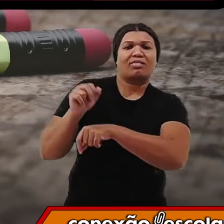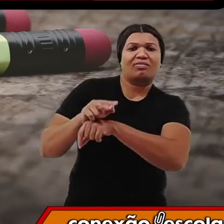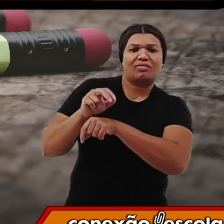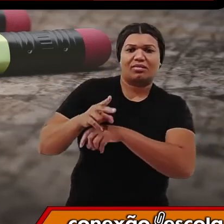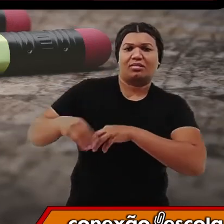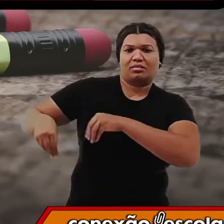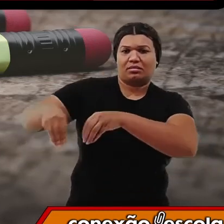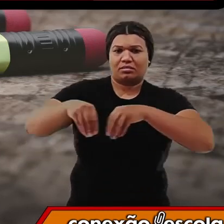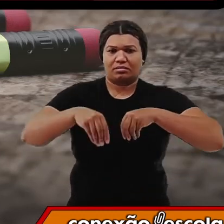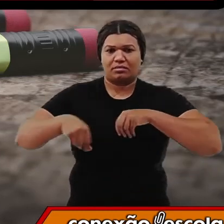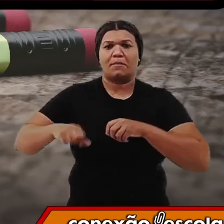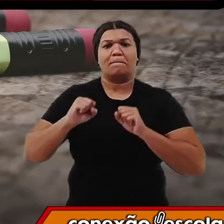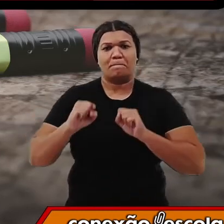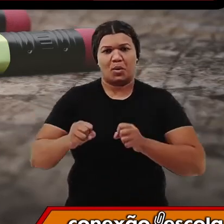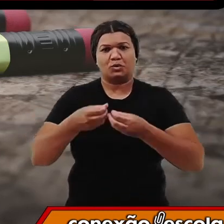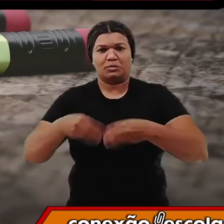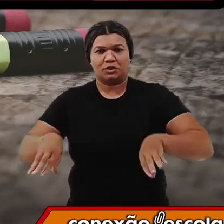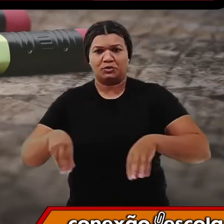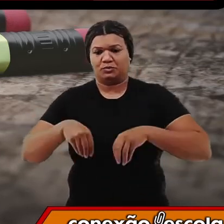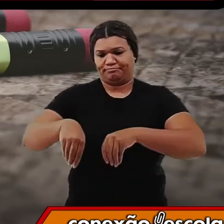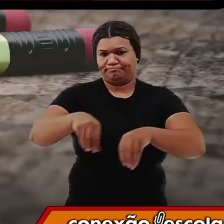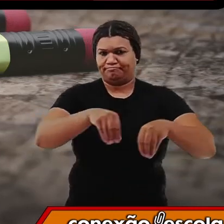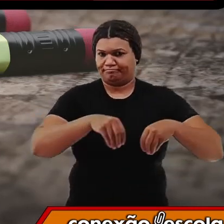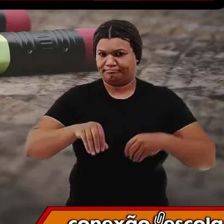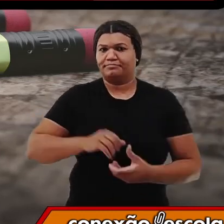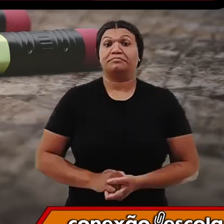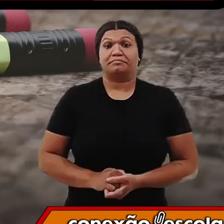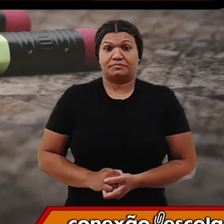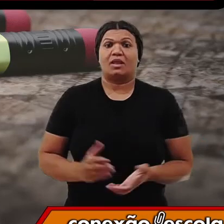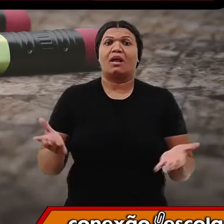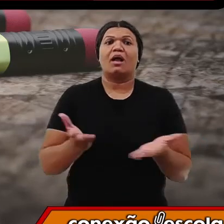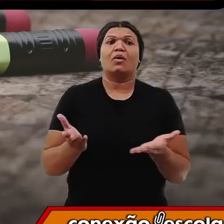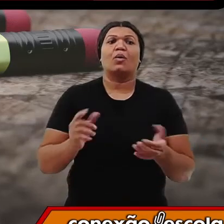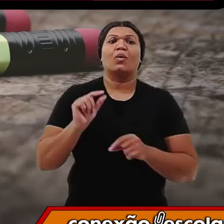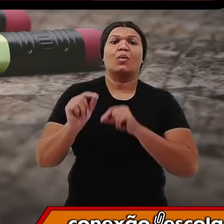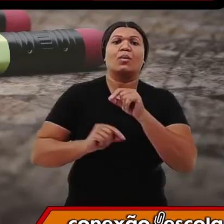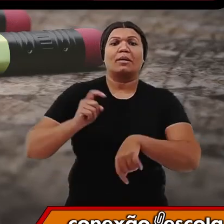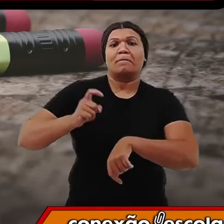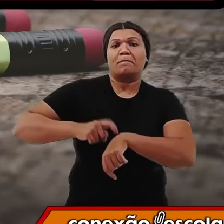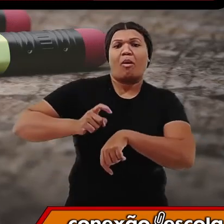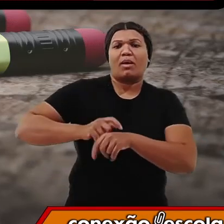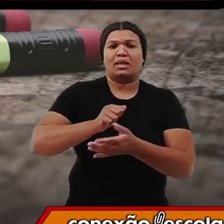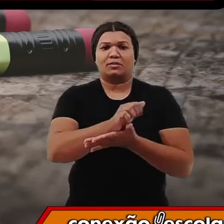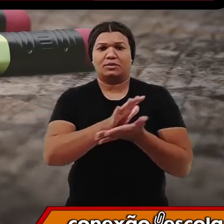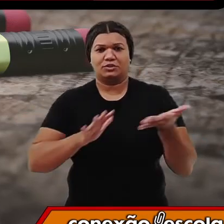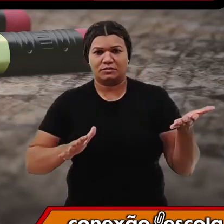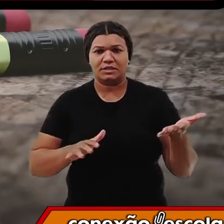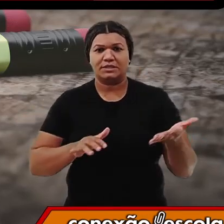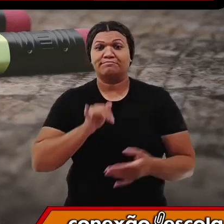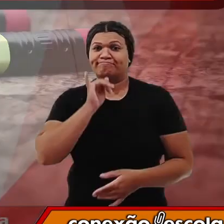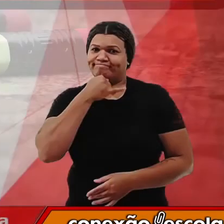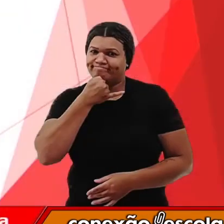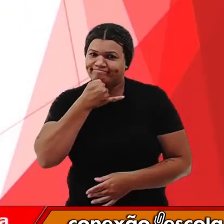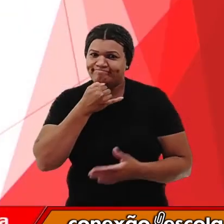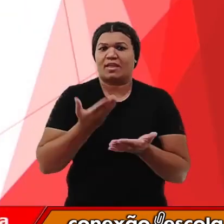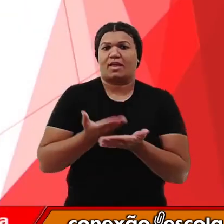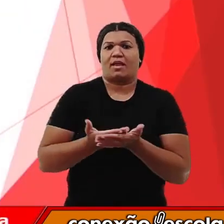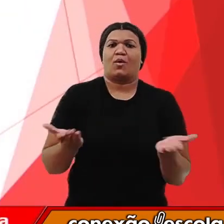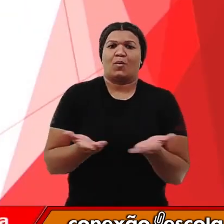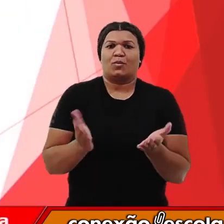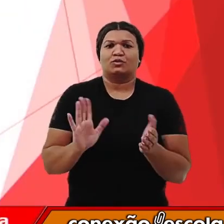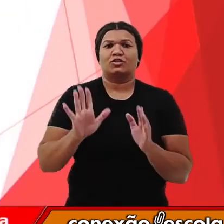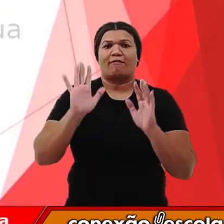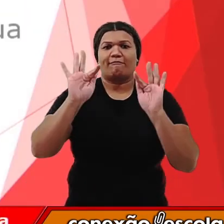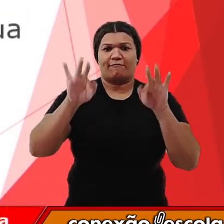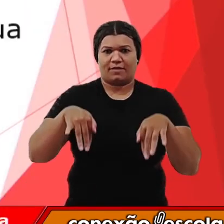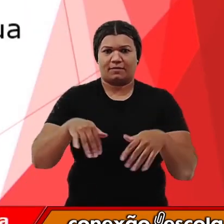ambiente. Ok? Meus amigos, vamos para a atividade. Infelizmente, a nossa aula de hoje está chegando ao fim. Bom, e